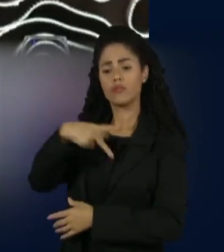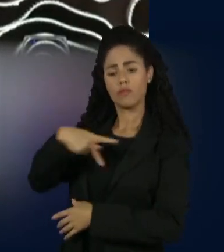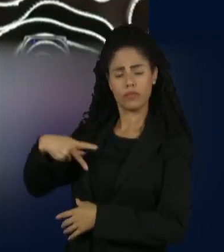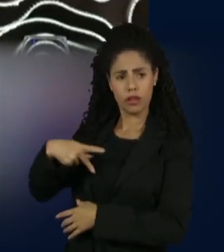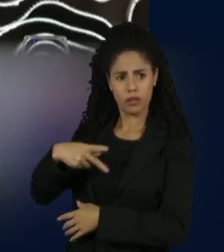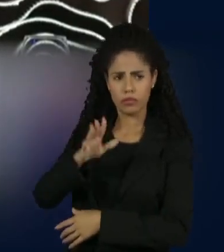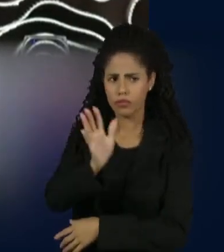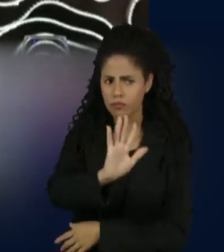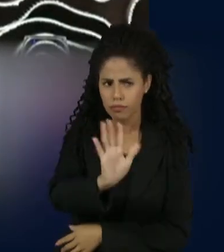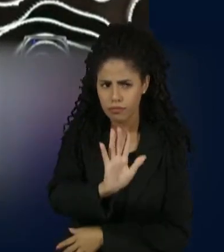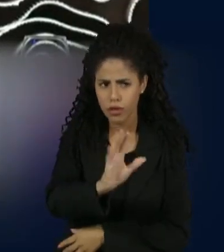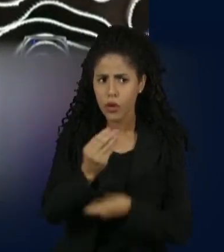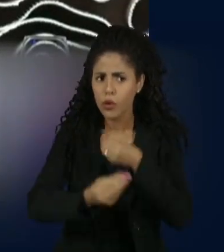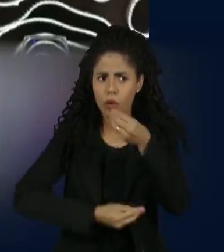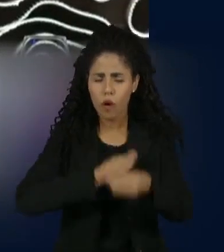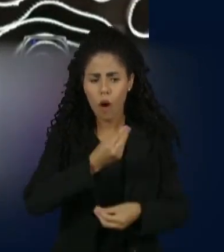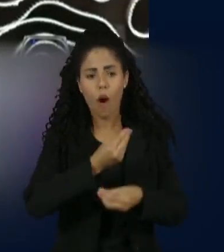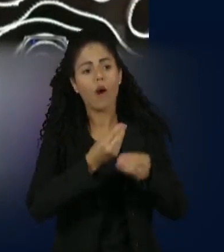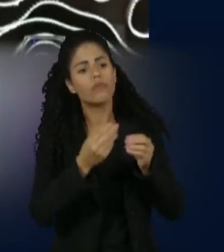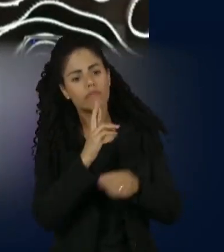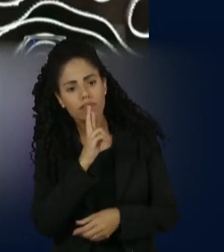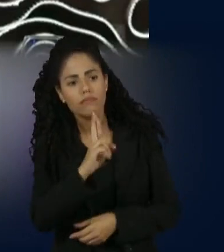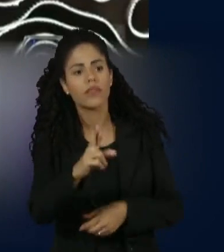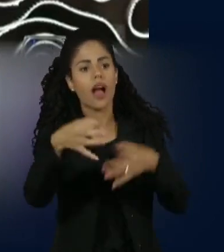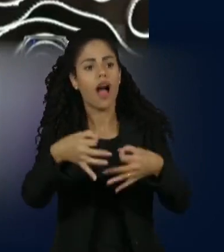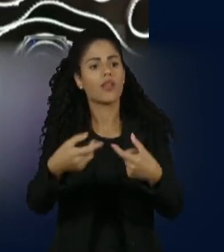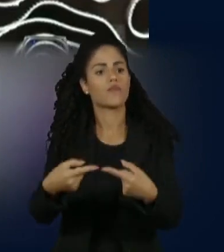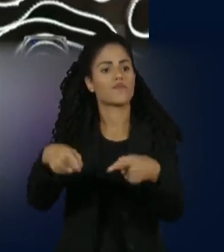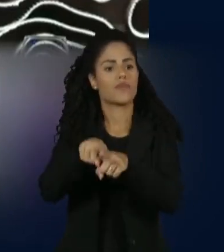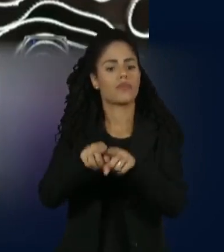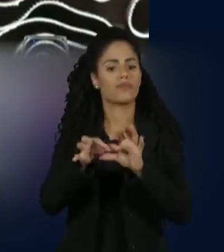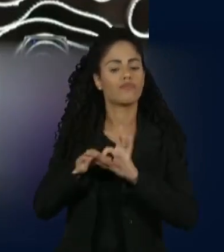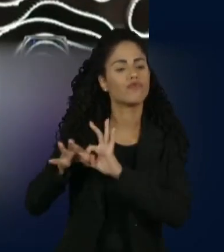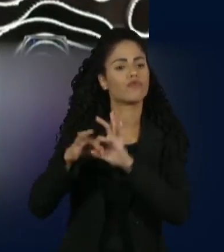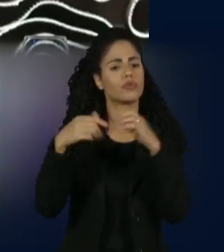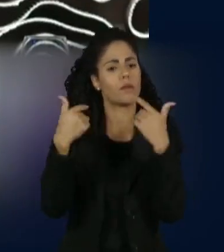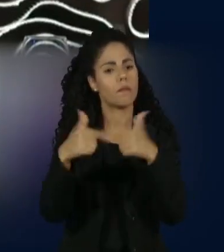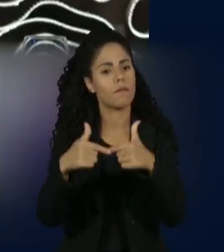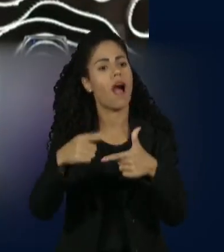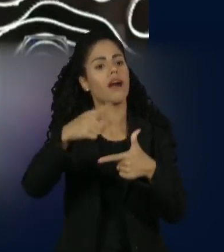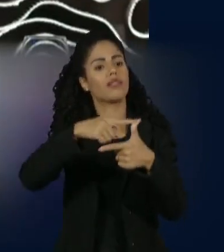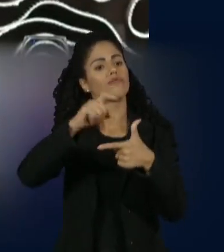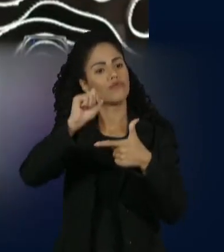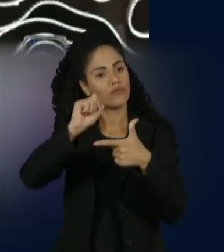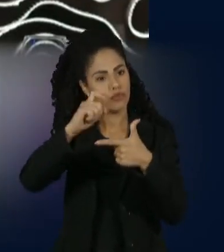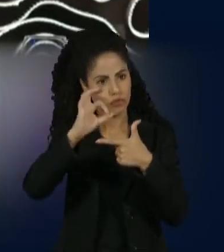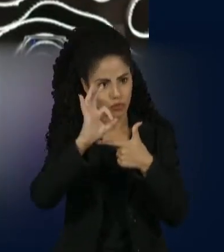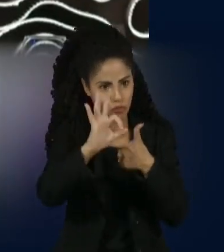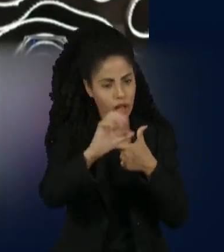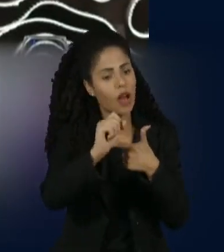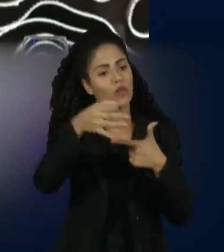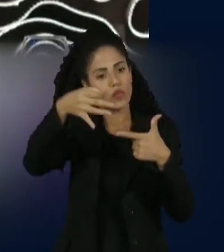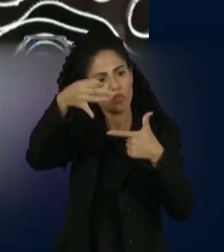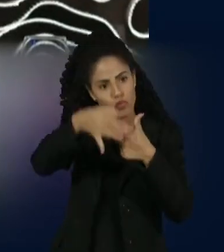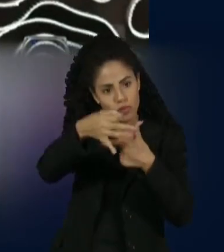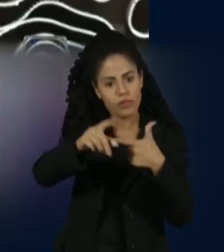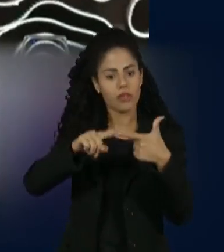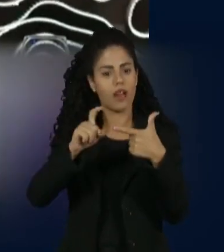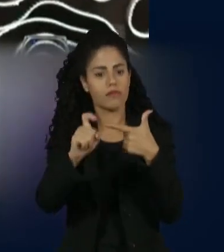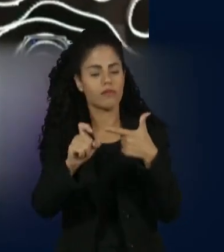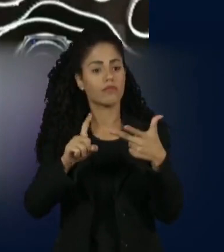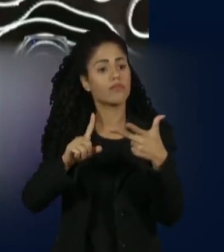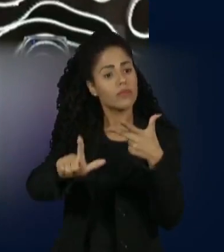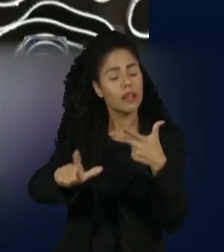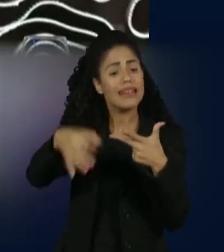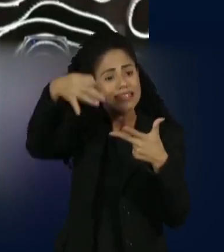República. O resultado fiscal é um trabalho de parceria. É um trabalho que o judiciário tem que entender a repercussão das suas decisões,